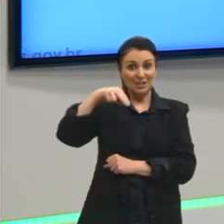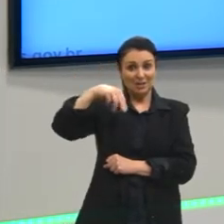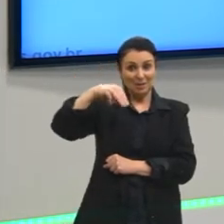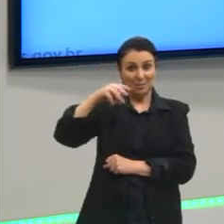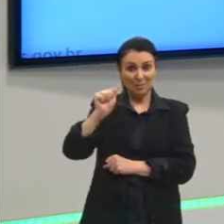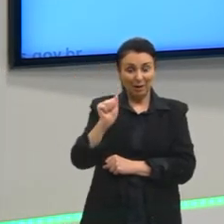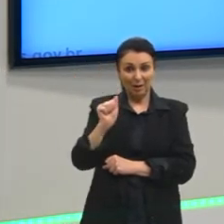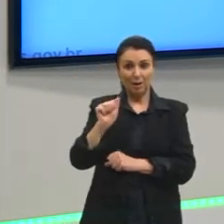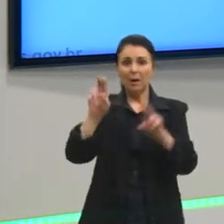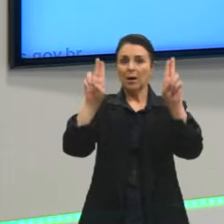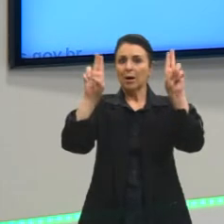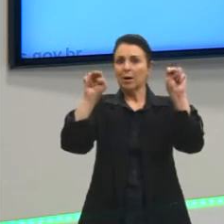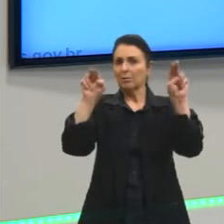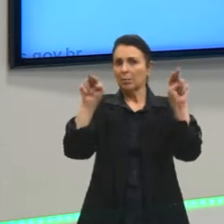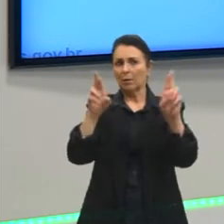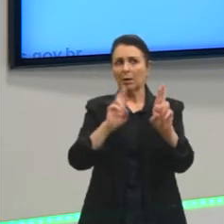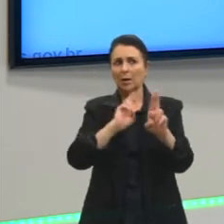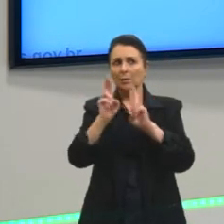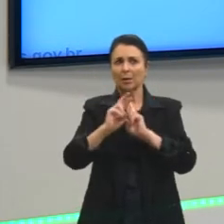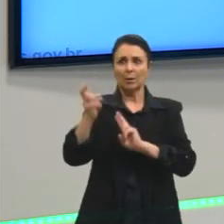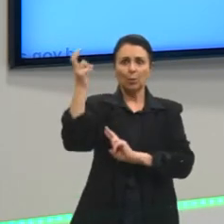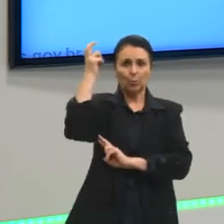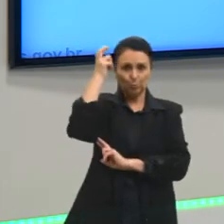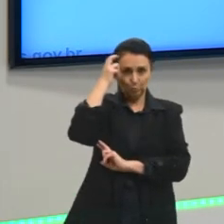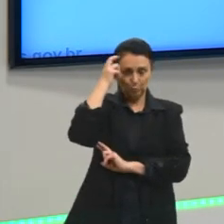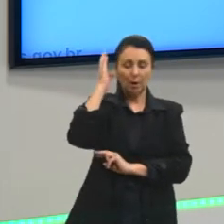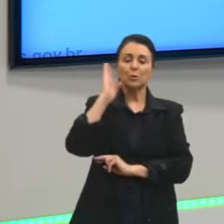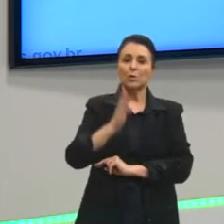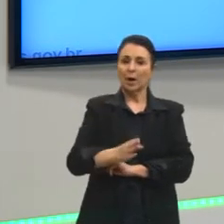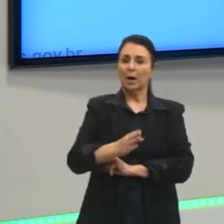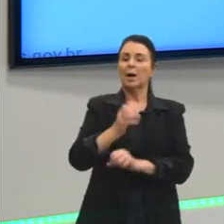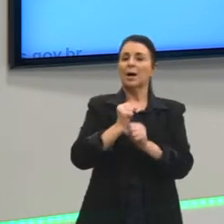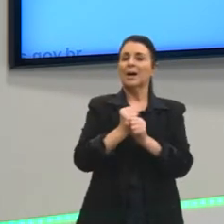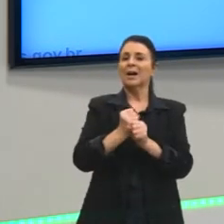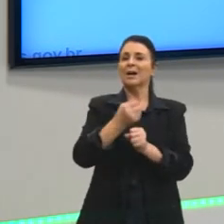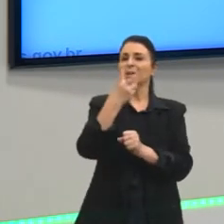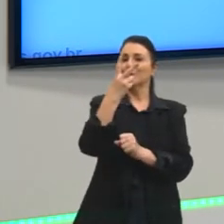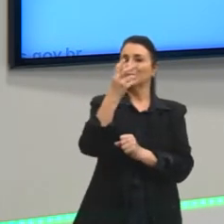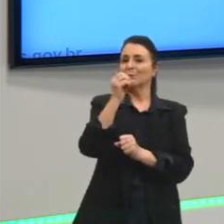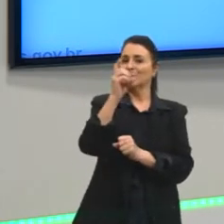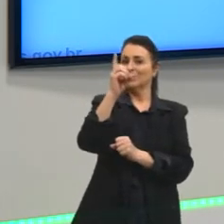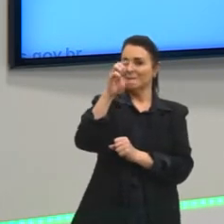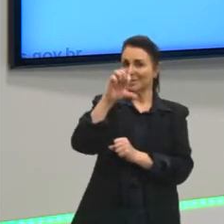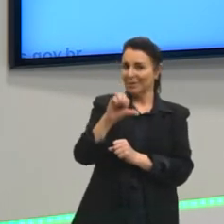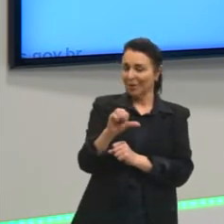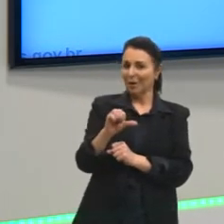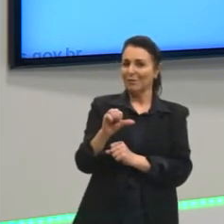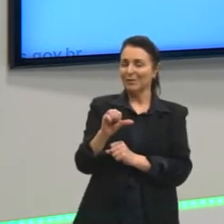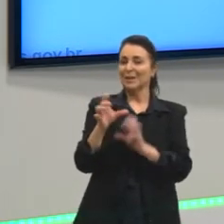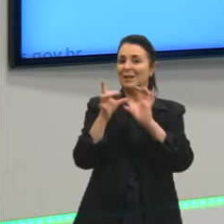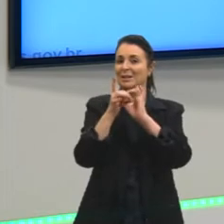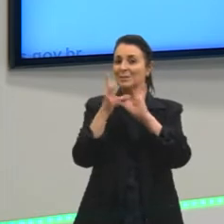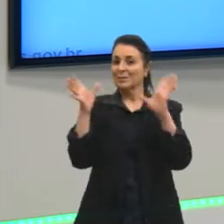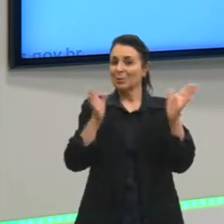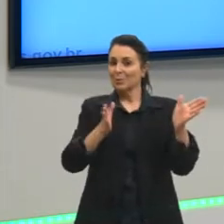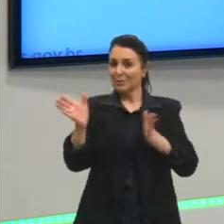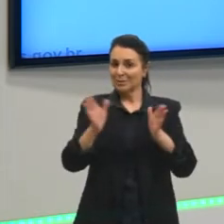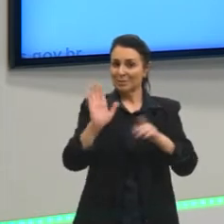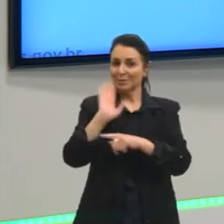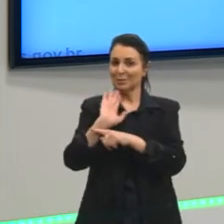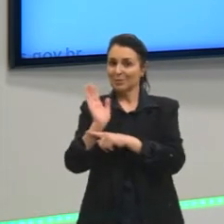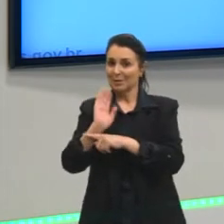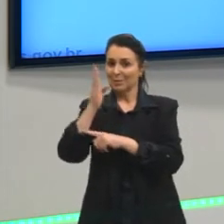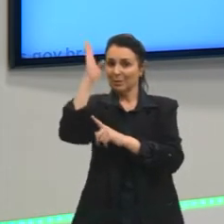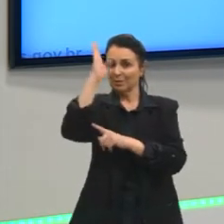um tema relacionado à cultura, pode, já foi em 2019, democratização do acesso ao cinema no Brasil. Então, é